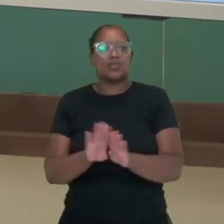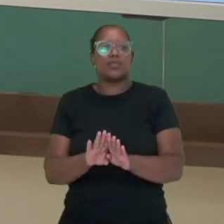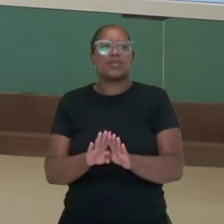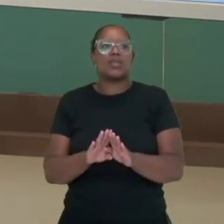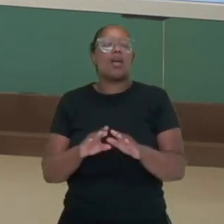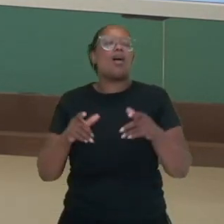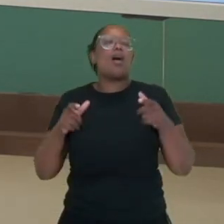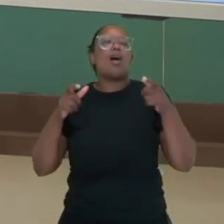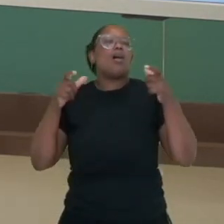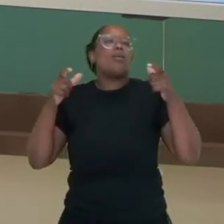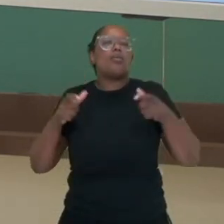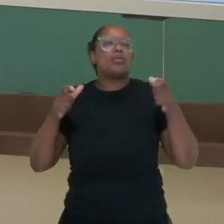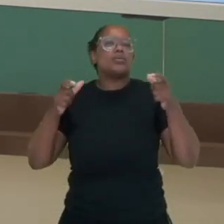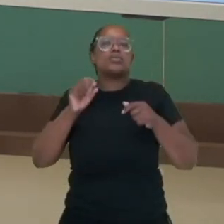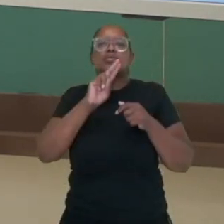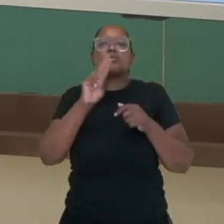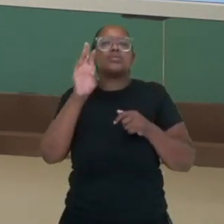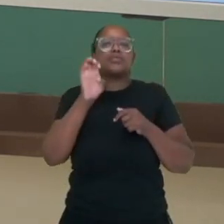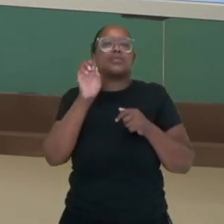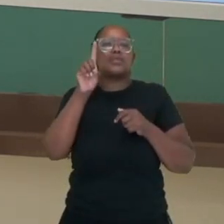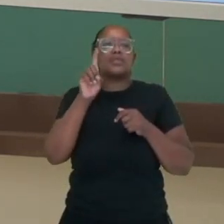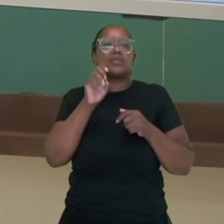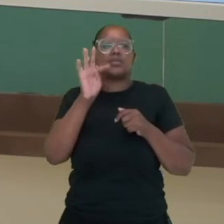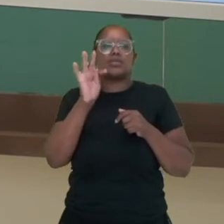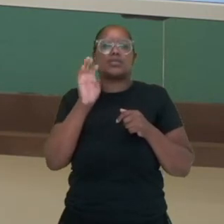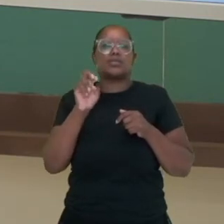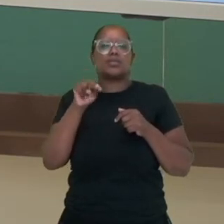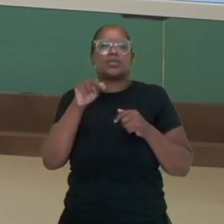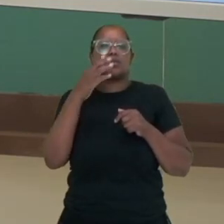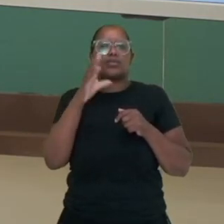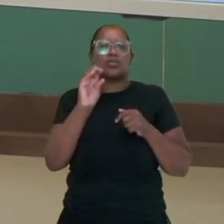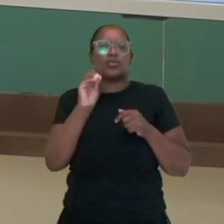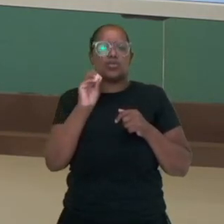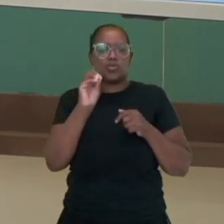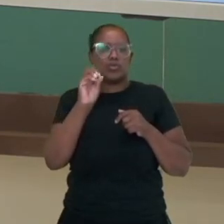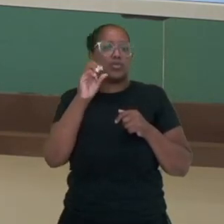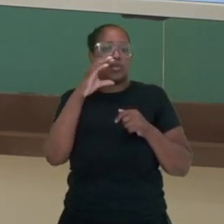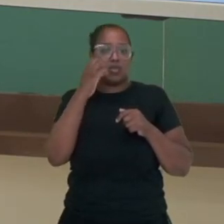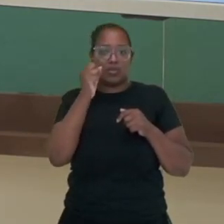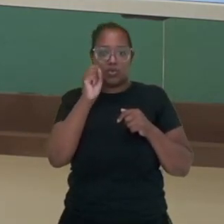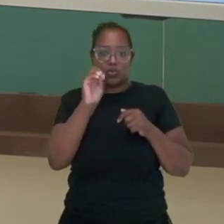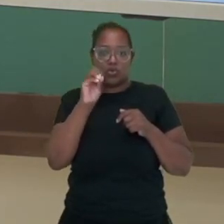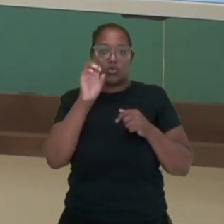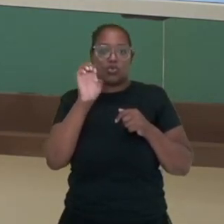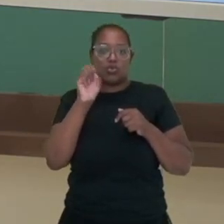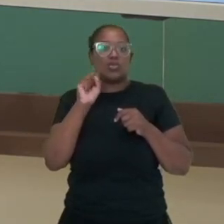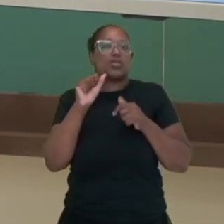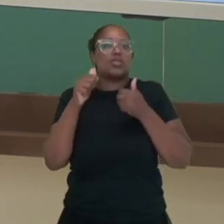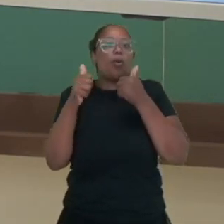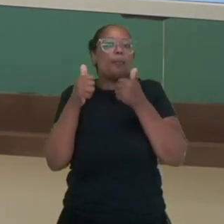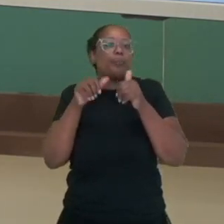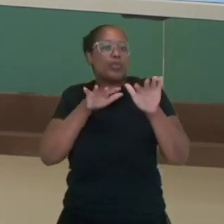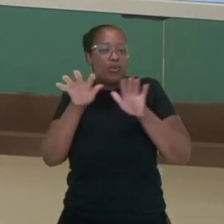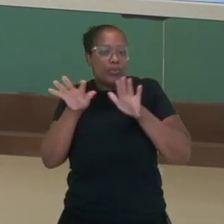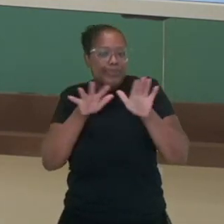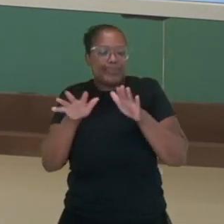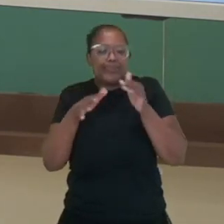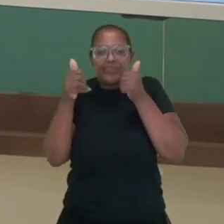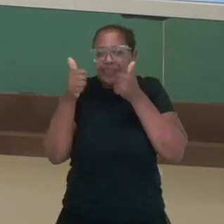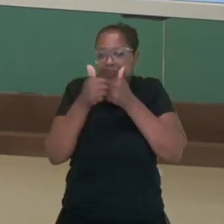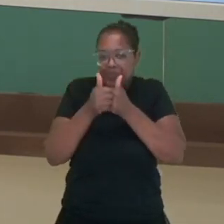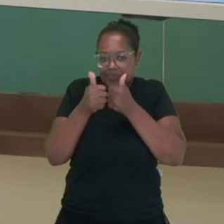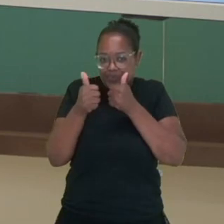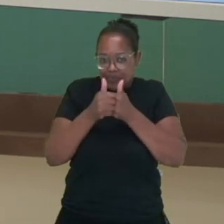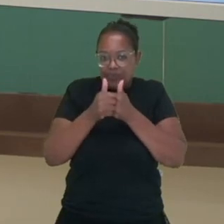extensões. Daí estamos falando de movimentos próximos a mim, são os movimentos perto,